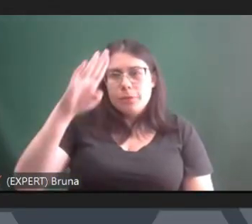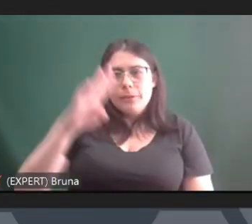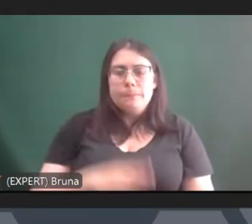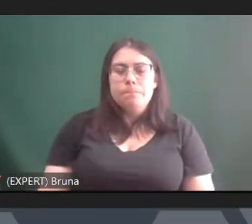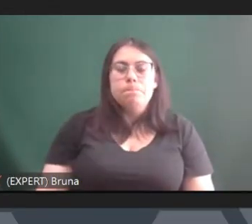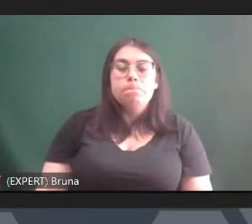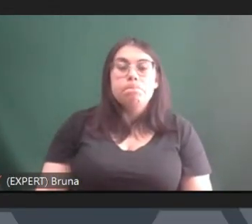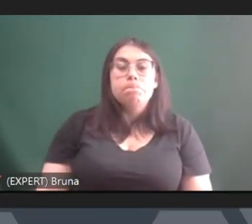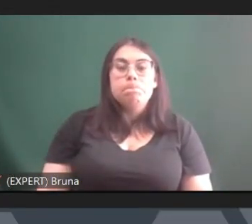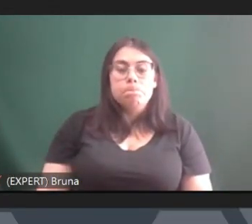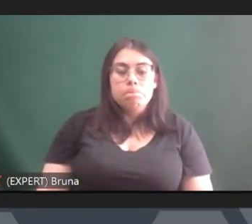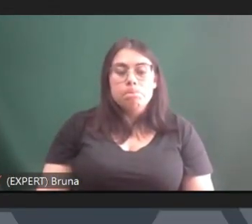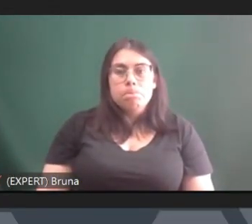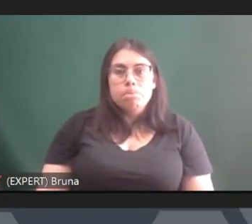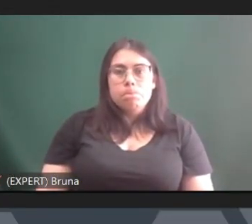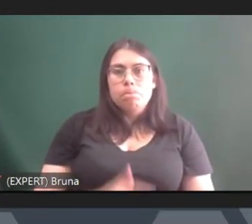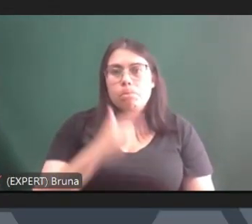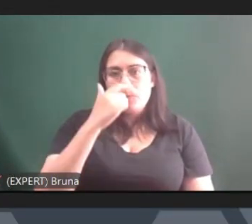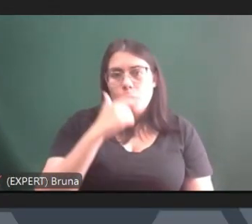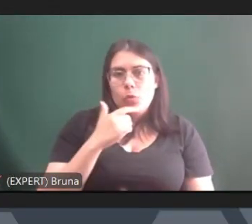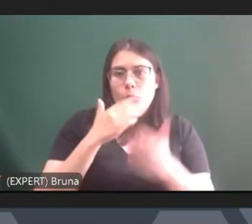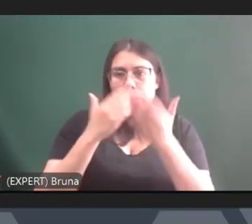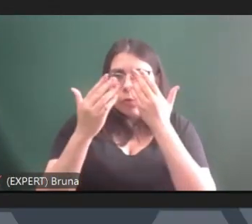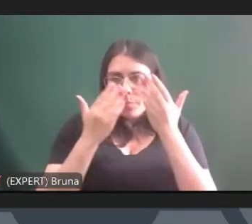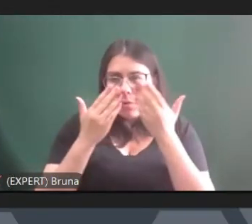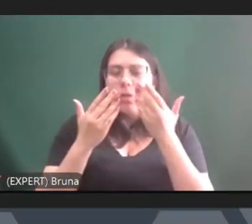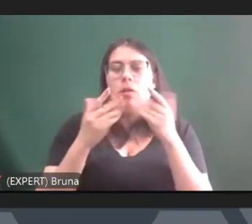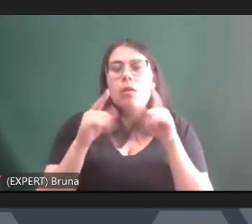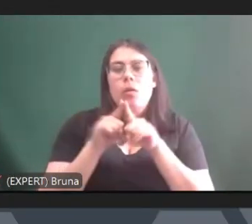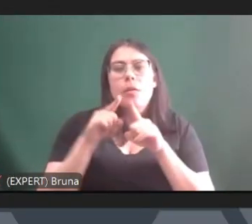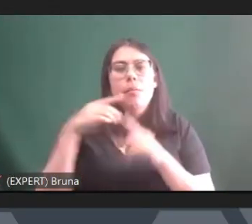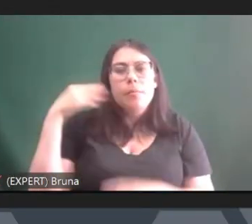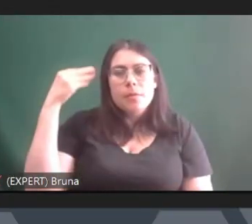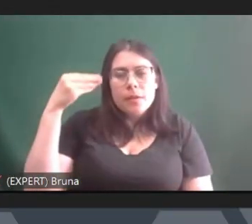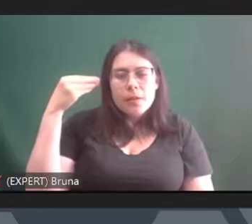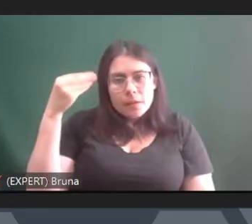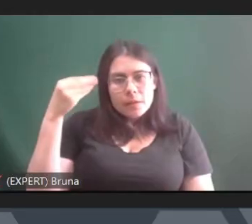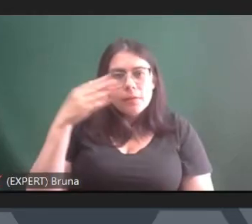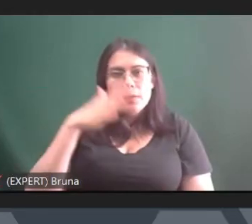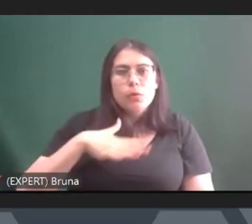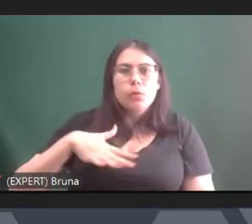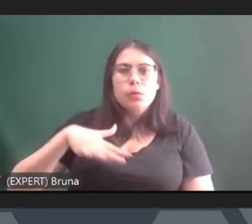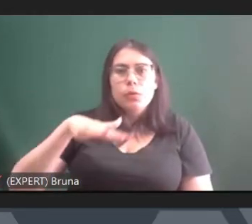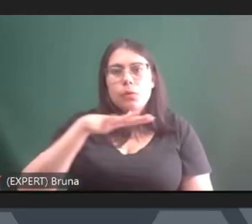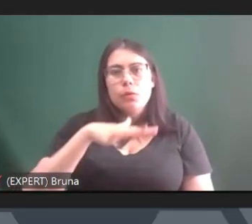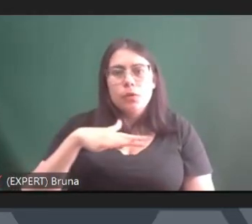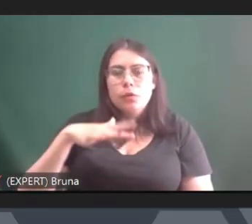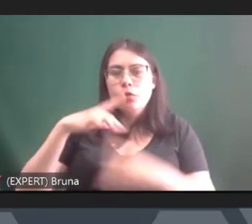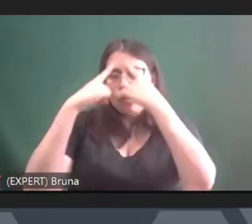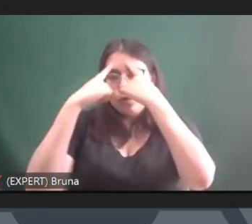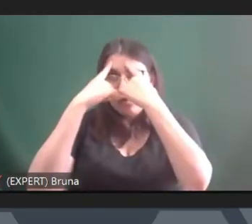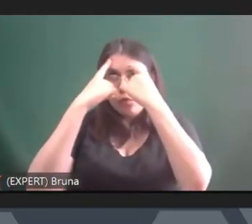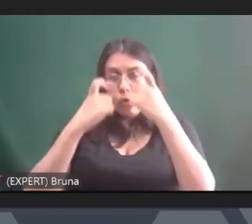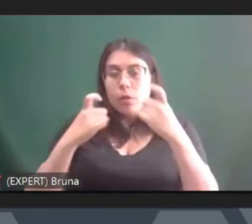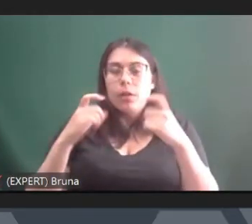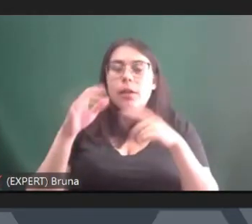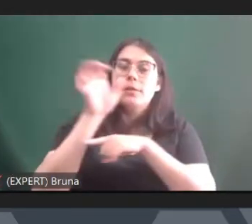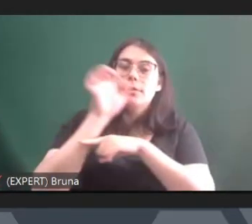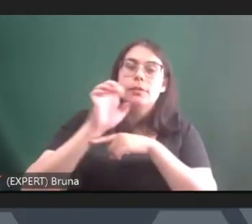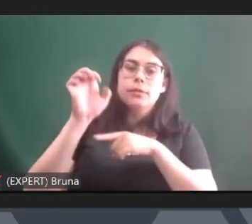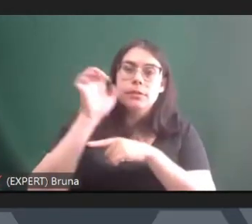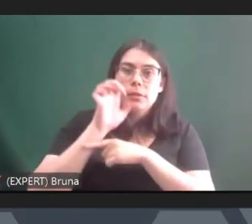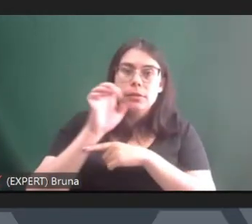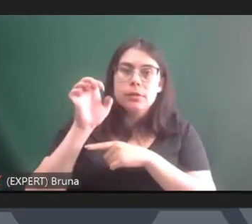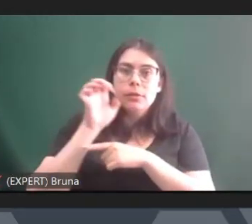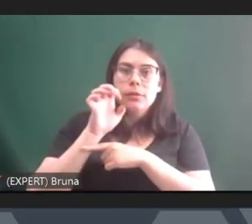bom eu sou psicólogo sou psicanalista a minha pesquisa também é voltada para a questão da violência de estado foi mas o meu